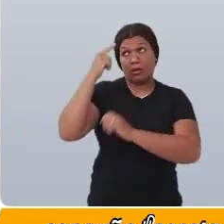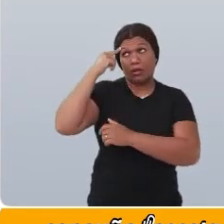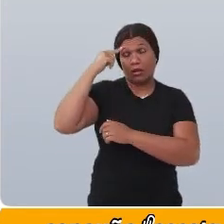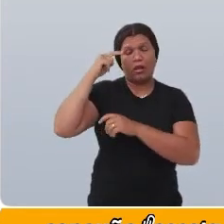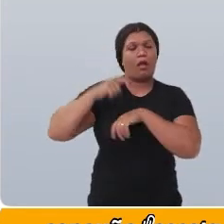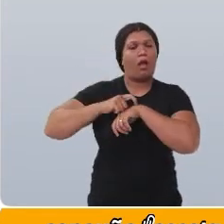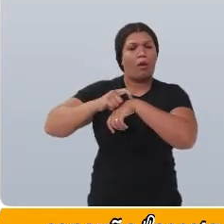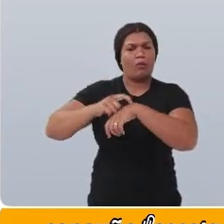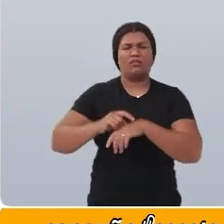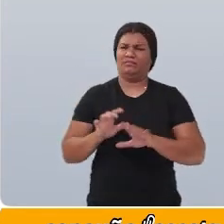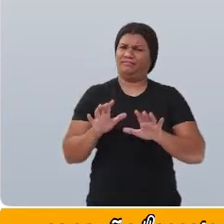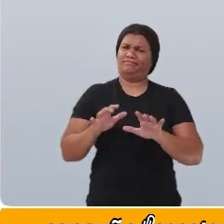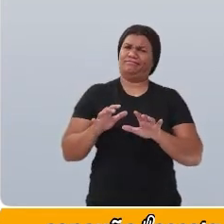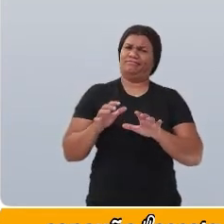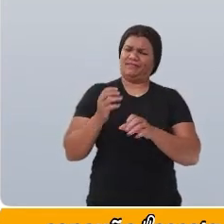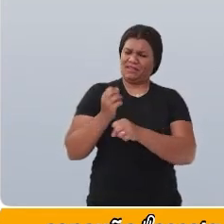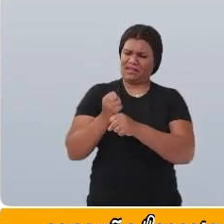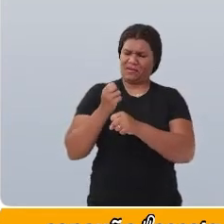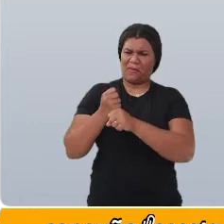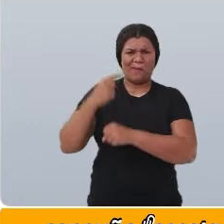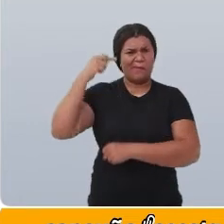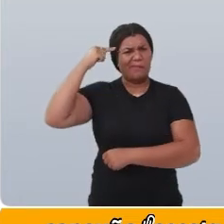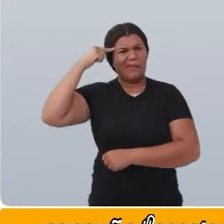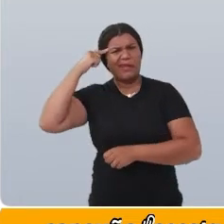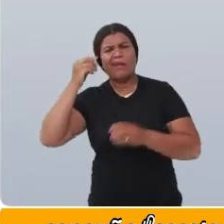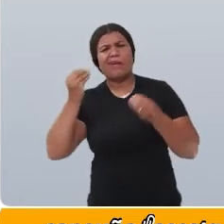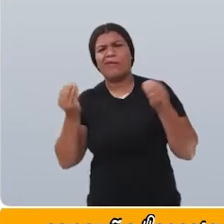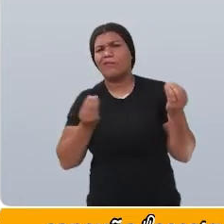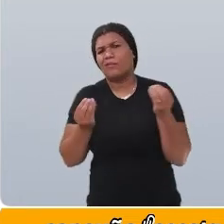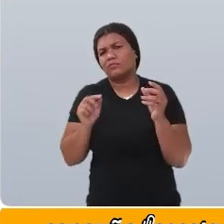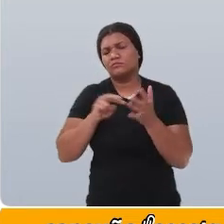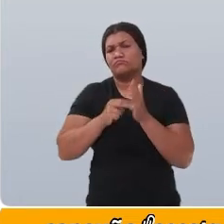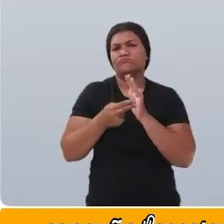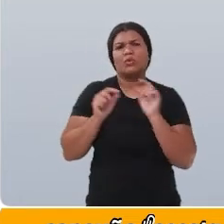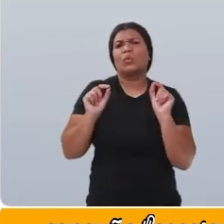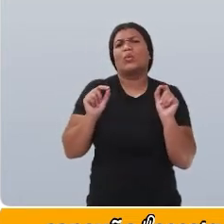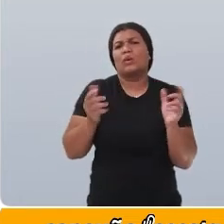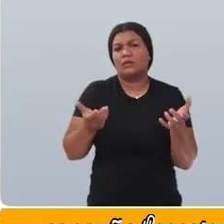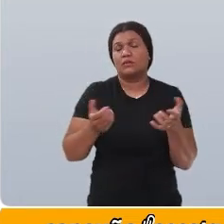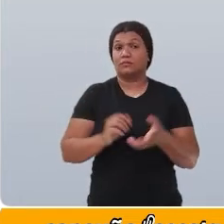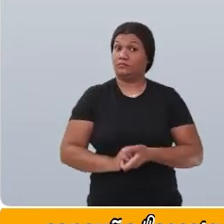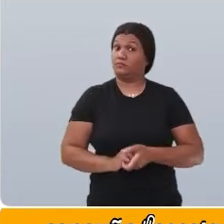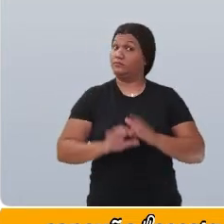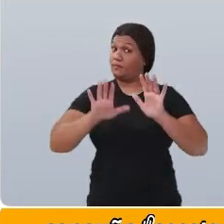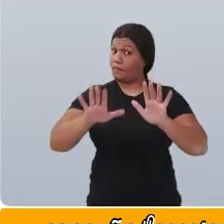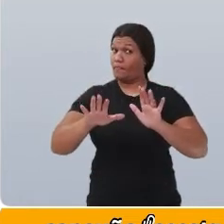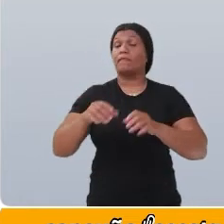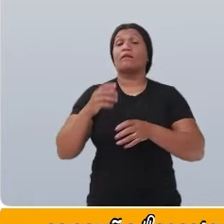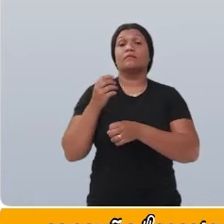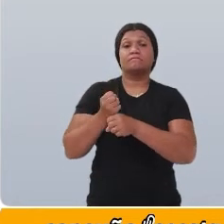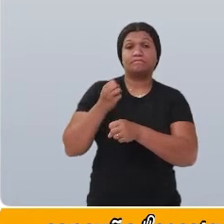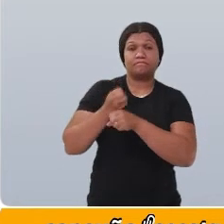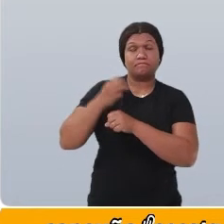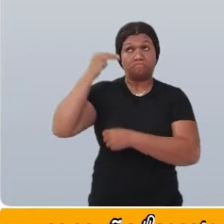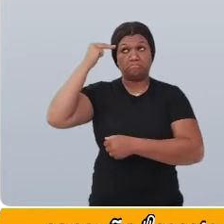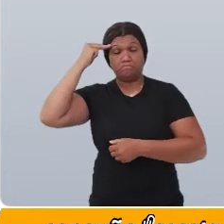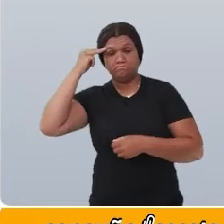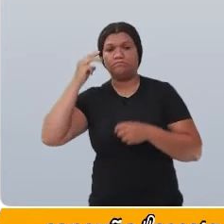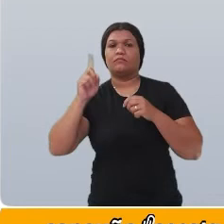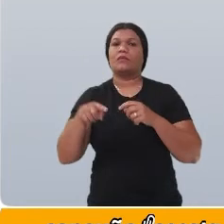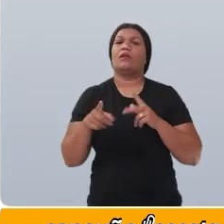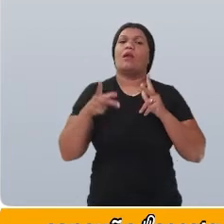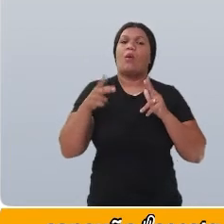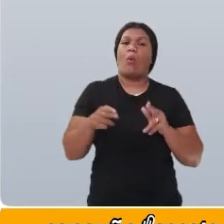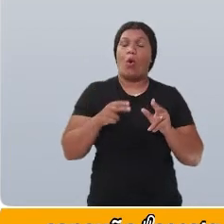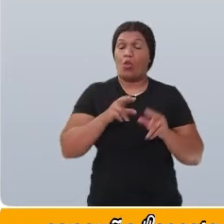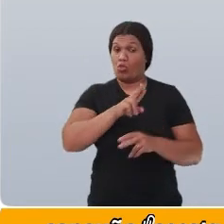Cálculos mentais, professora, o que é cálculo mental? Cálculo mental, como o